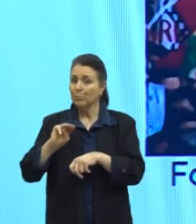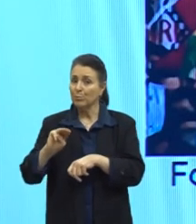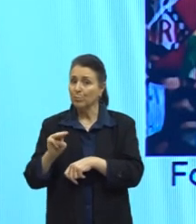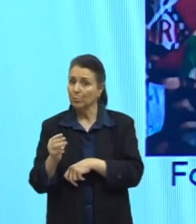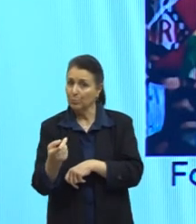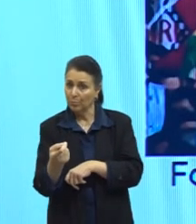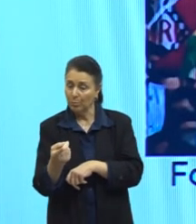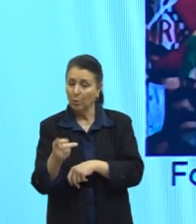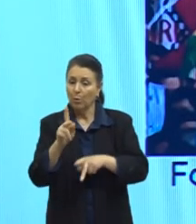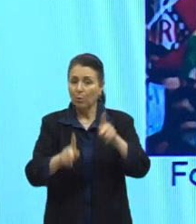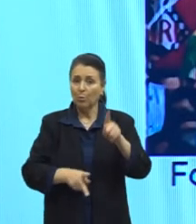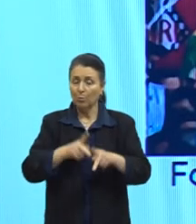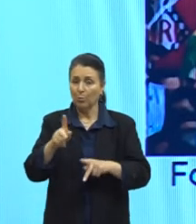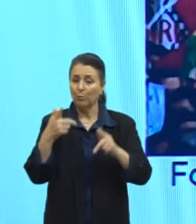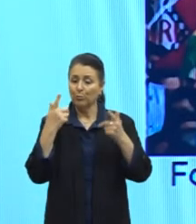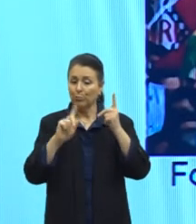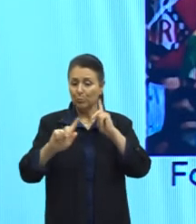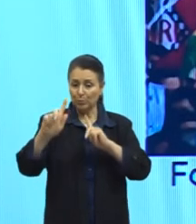chileno tava justamente